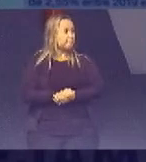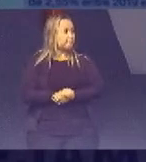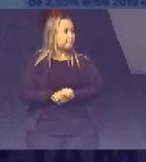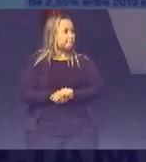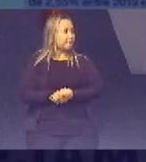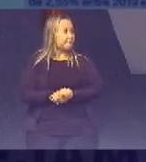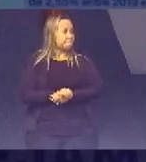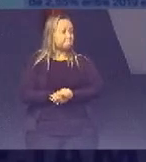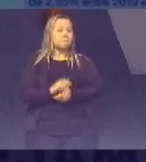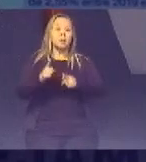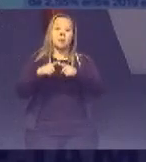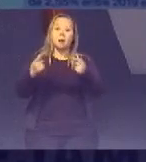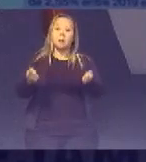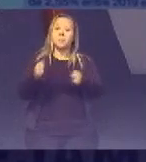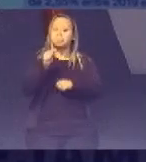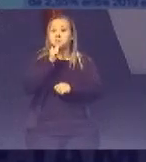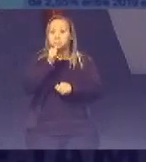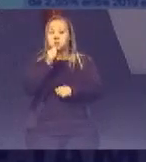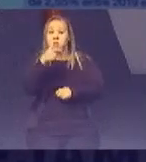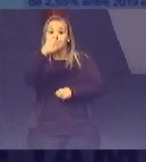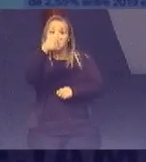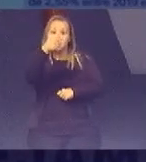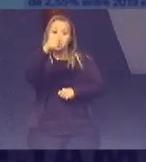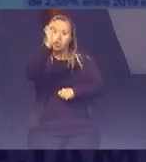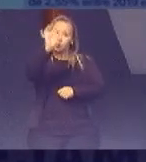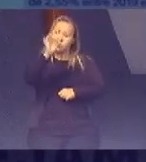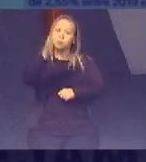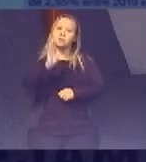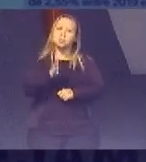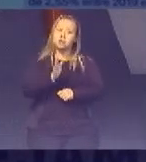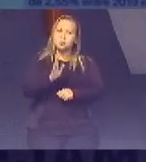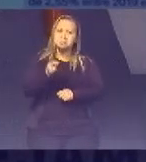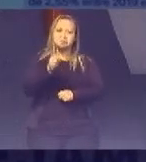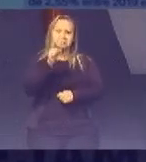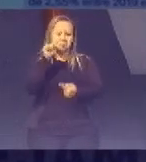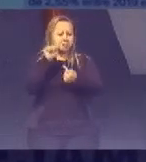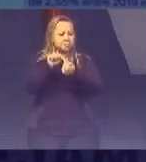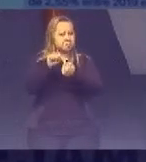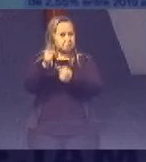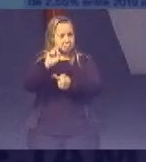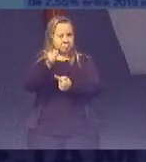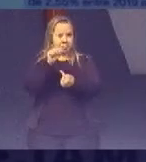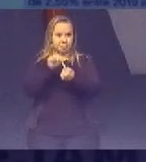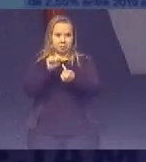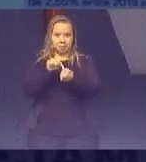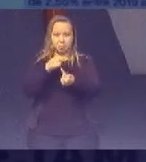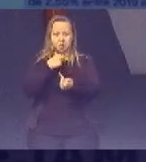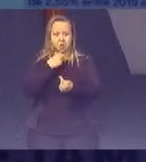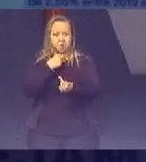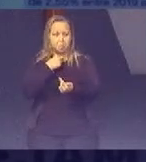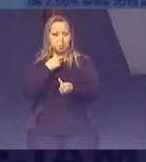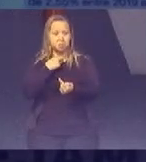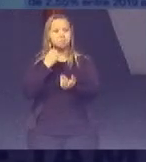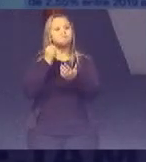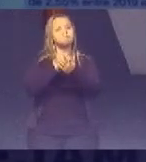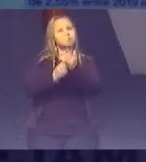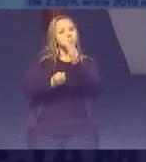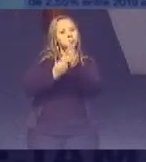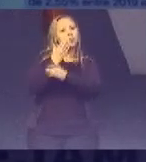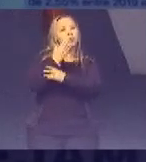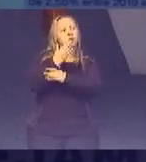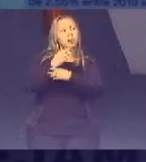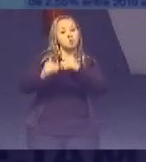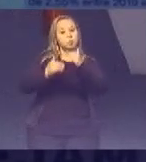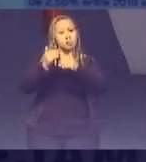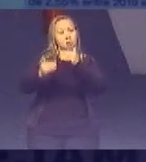frustradas Mas ainda assim 7% Já se sabia Que não era uma meta Para o Brasil Então a gente fixou Um crescimento econômico Per capita